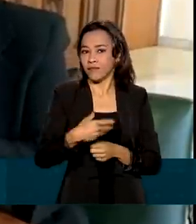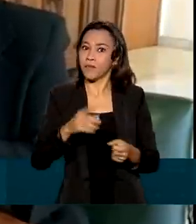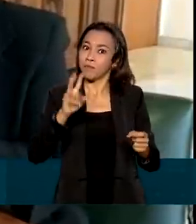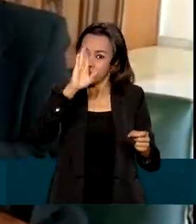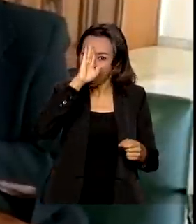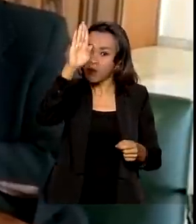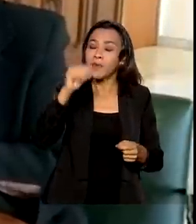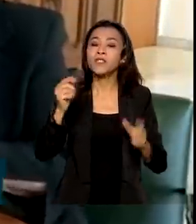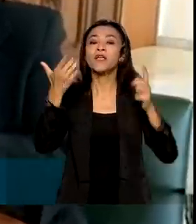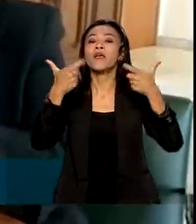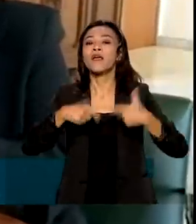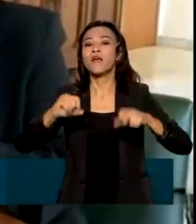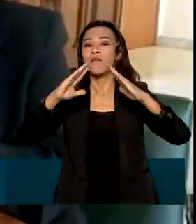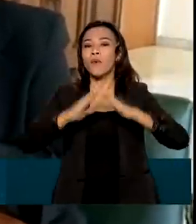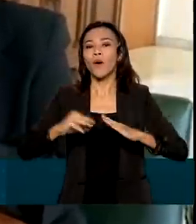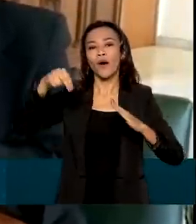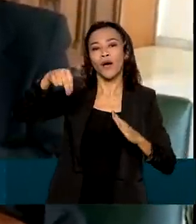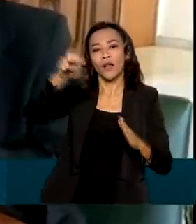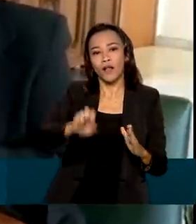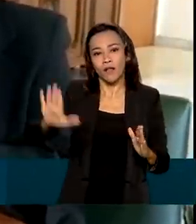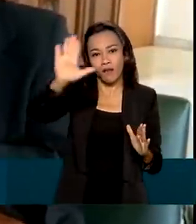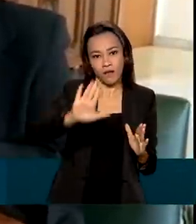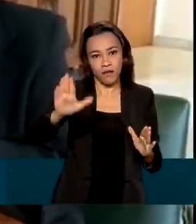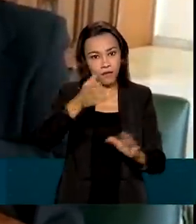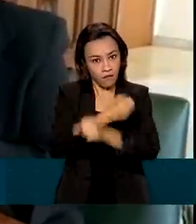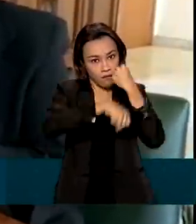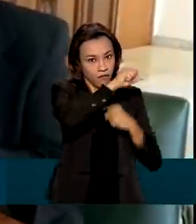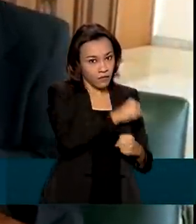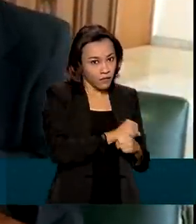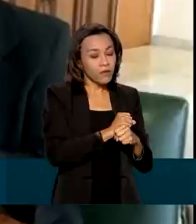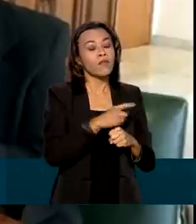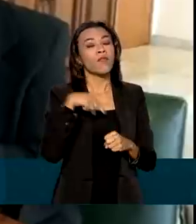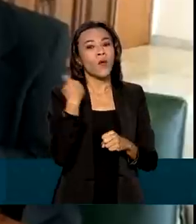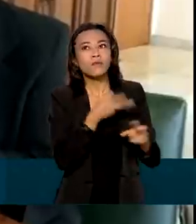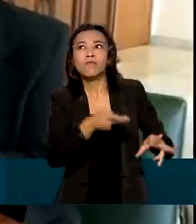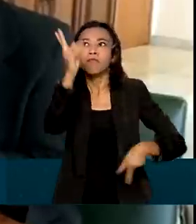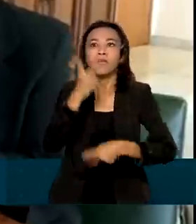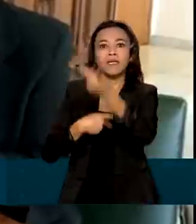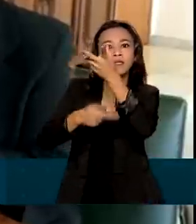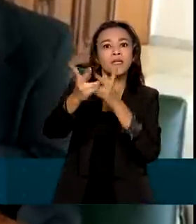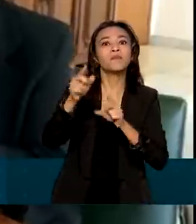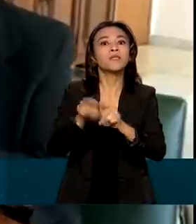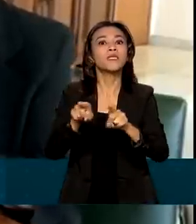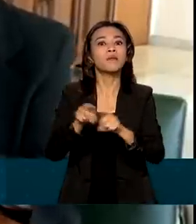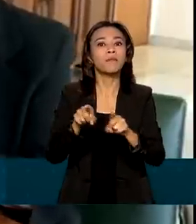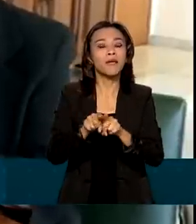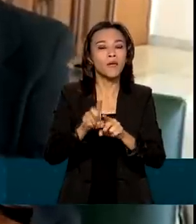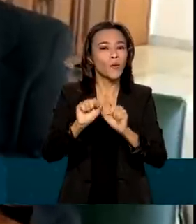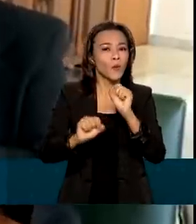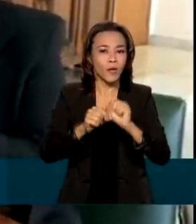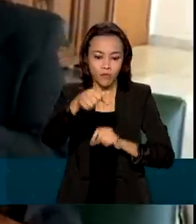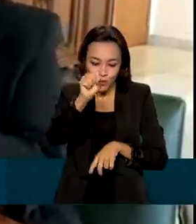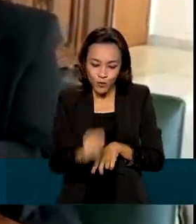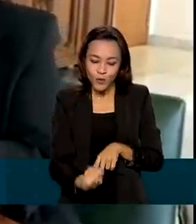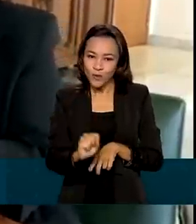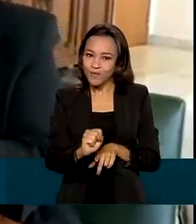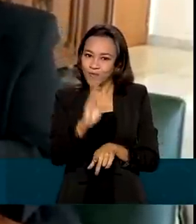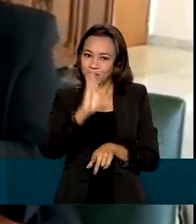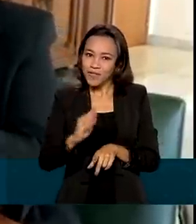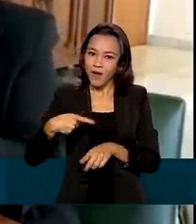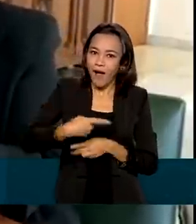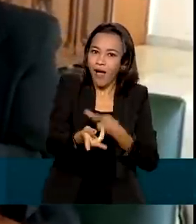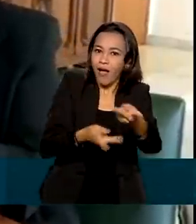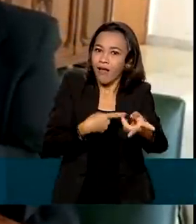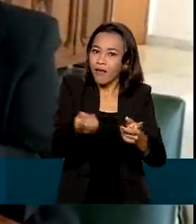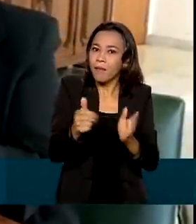os do Nordeste. E o ano passado, presidente, nós mandamos também muito milho para o do Grande Sul quando houve aquela seca. É o pequeno